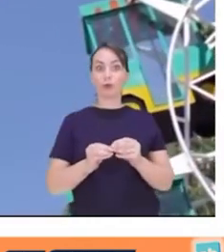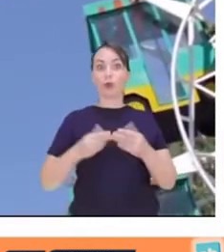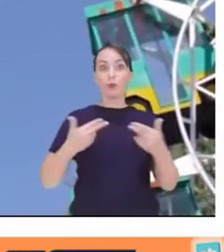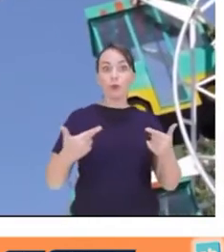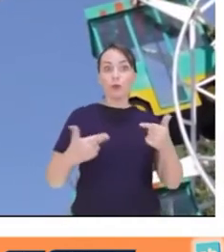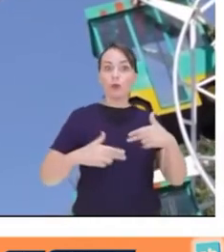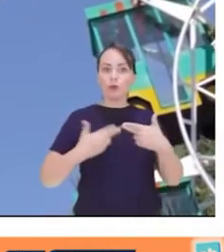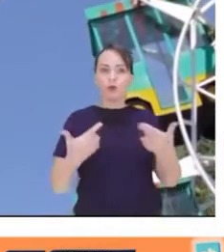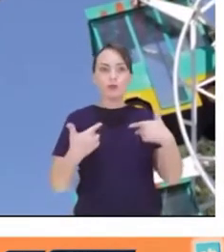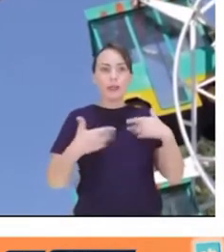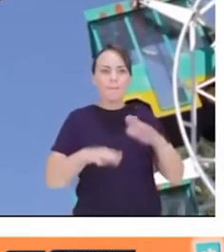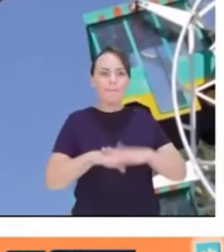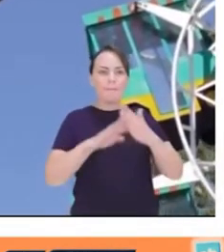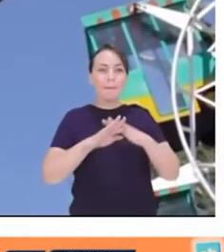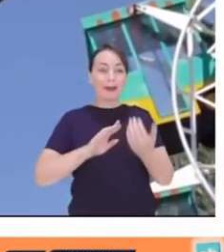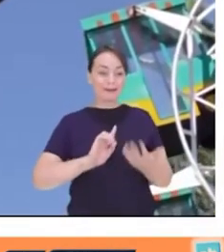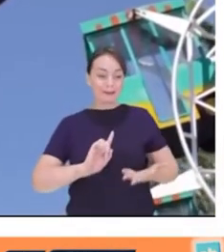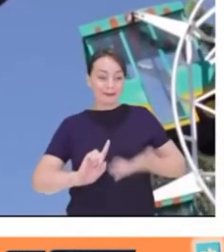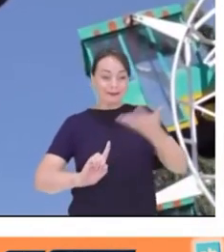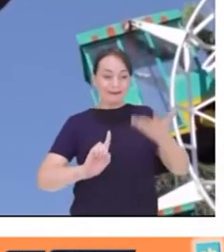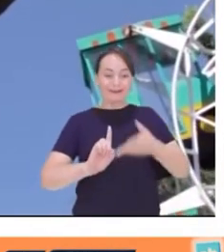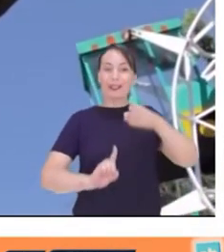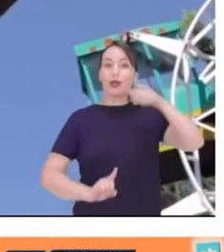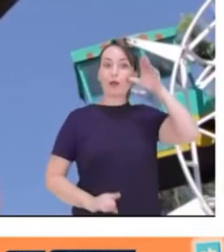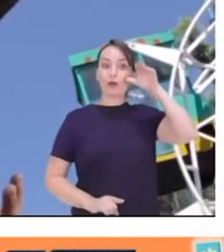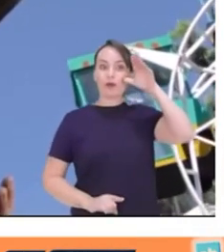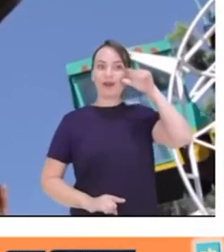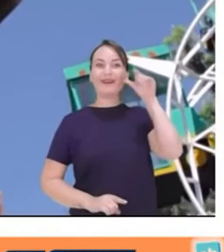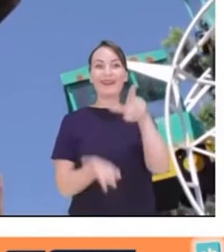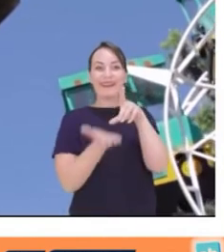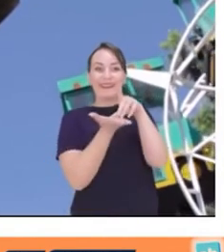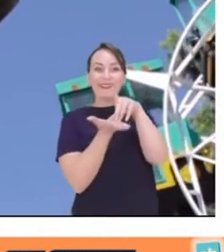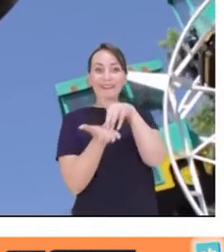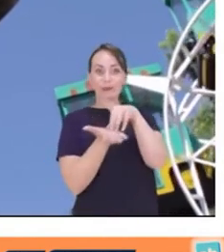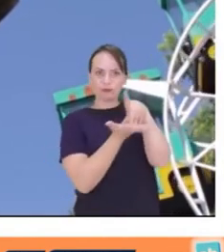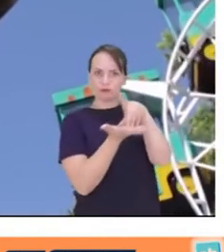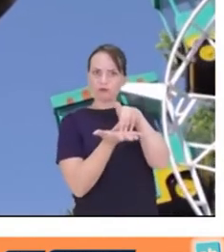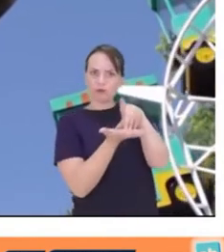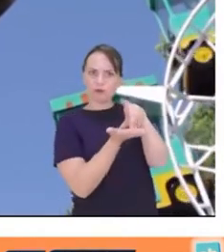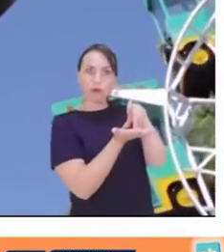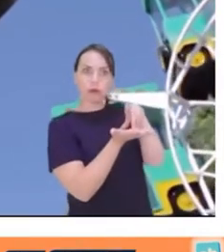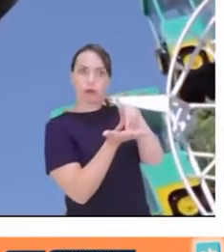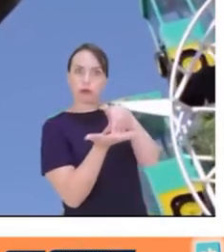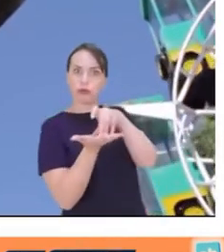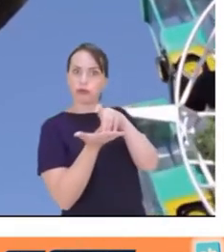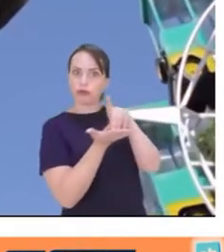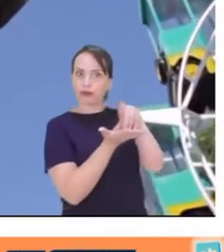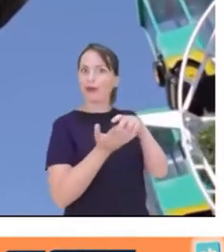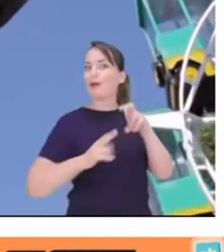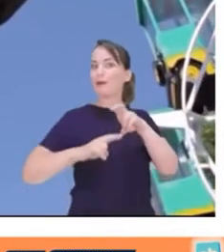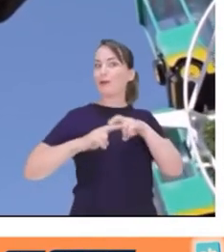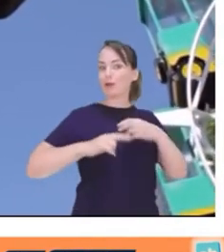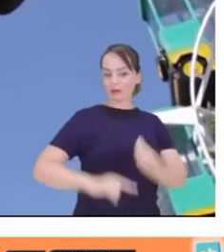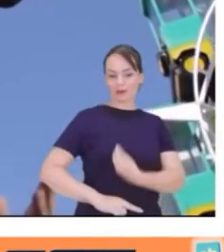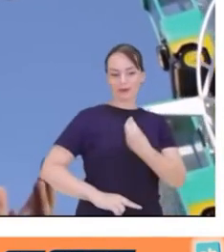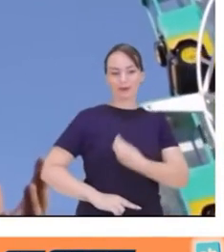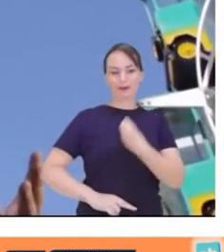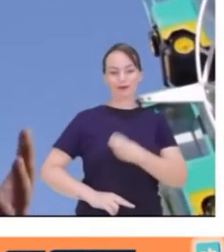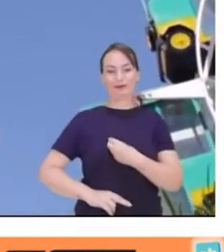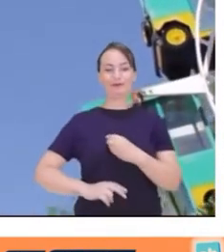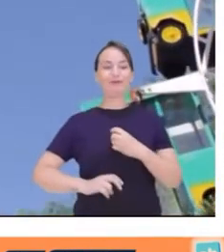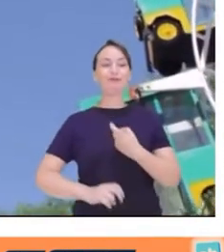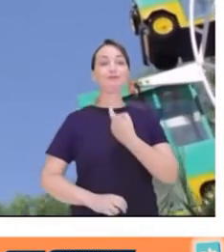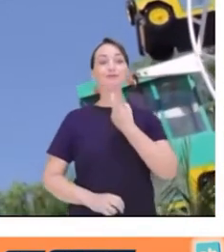coisas que mais instiga a curiosidade das crianças são os dinossauros. Por isso, nós viemos em Campinas, no Parque T